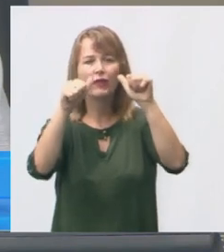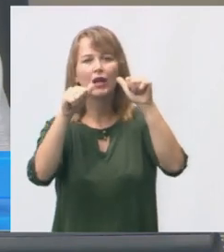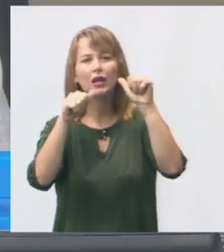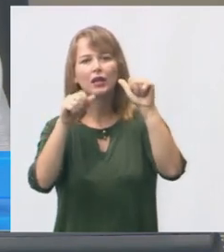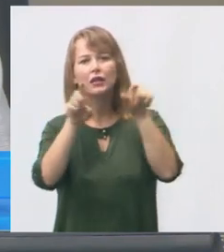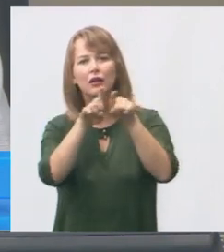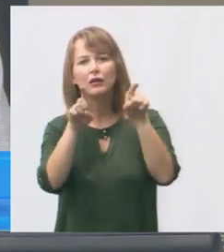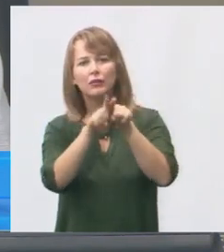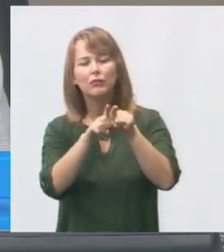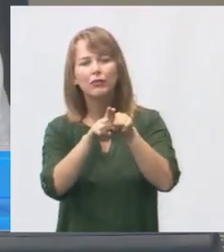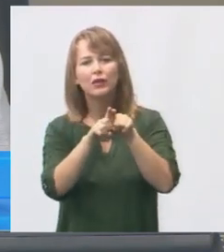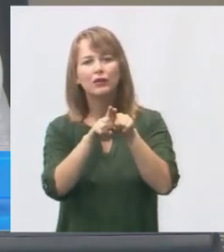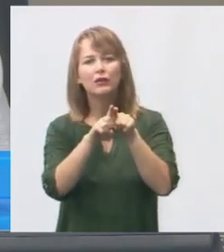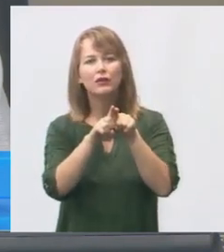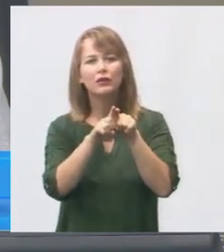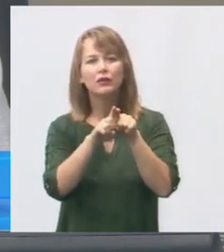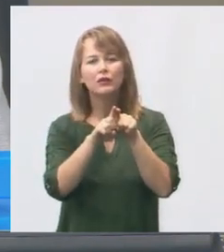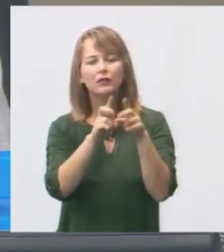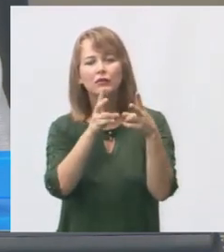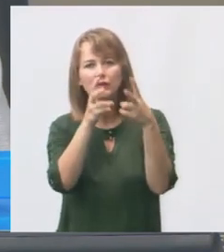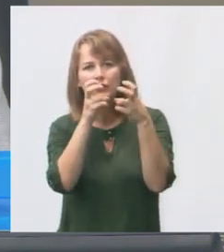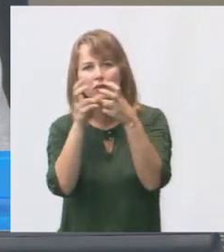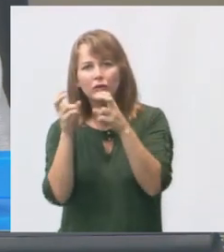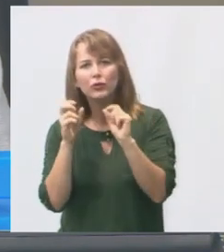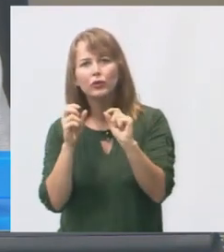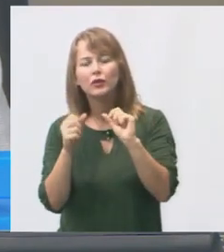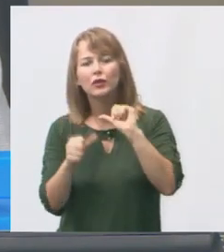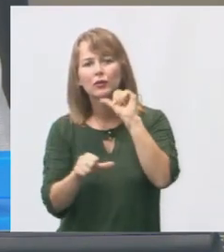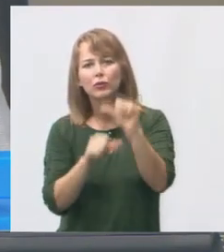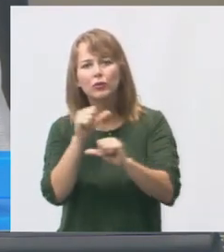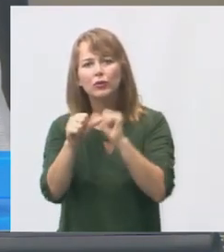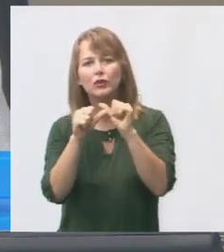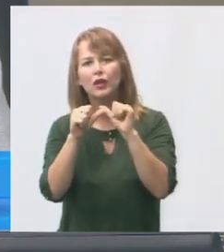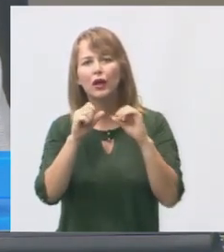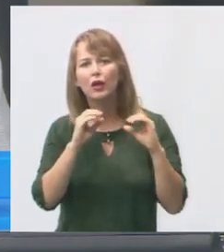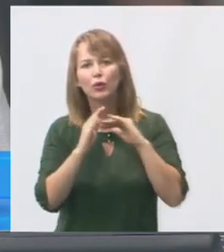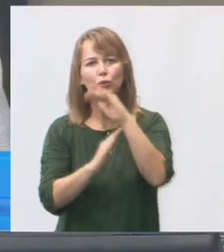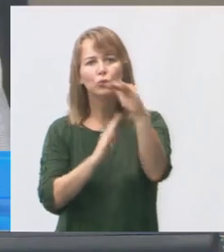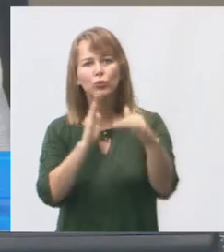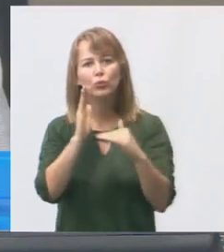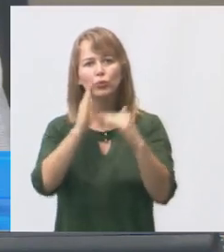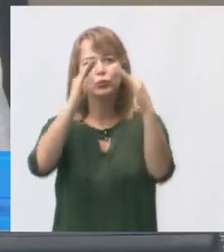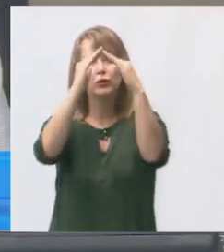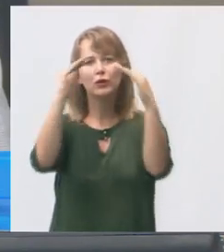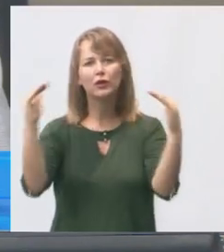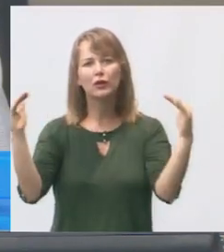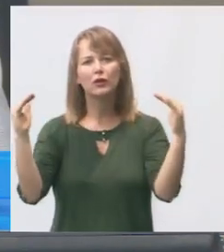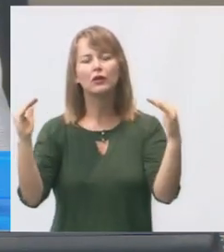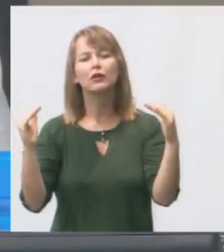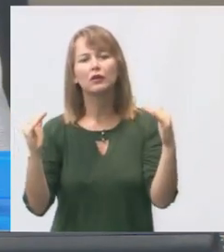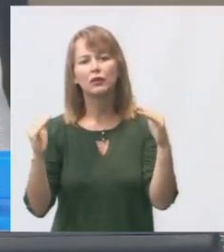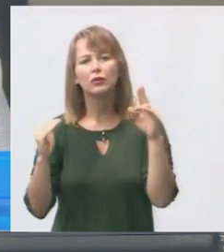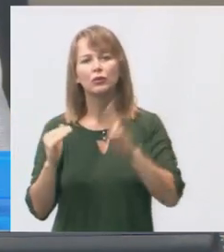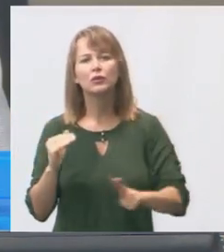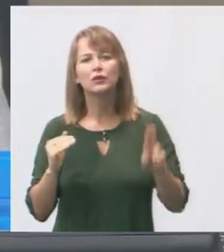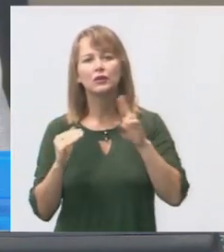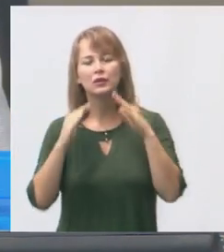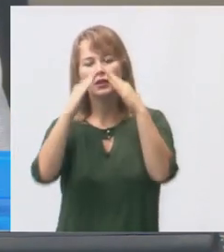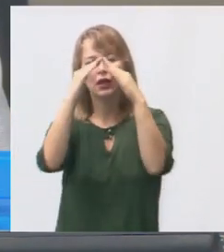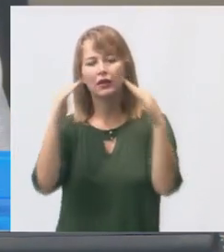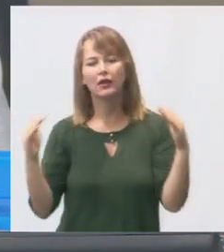e vai detectar as necessidades de troca total das telhas. Então, será considerada a utilização de telhas